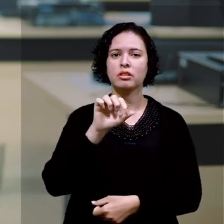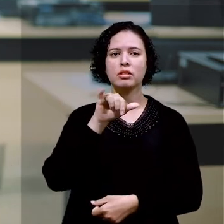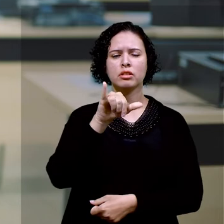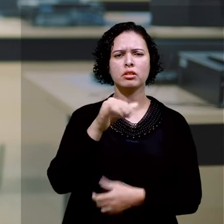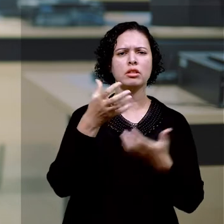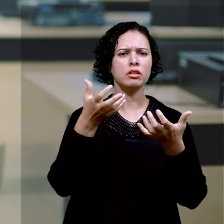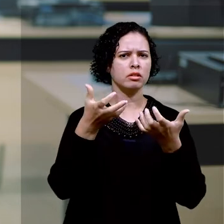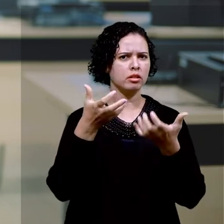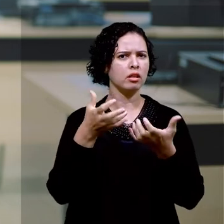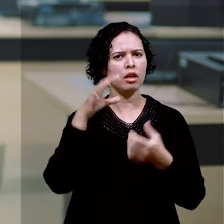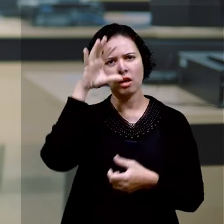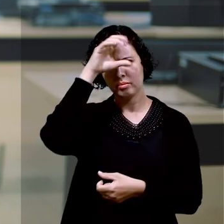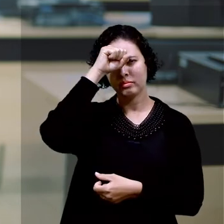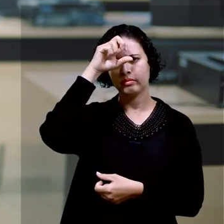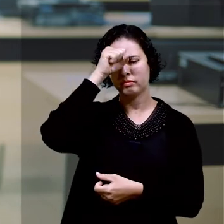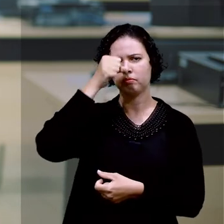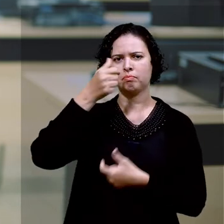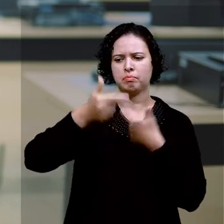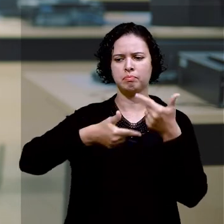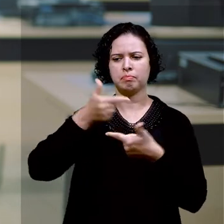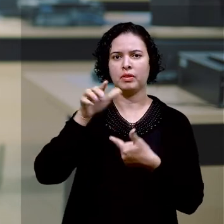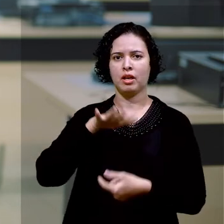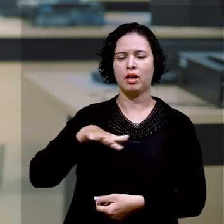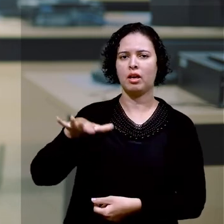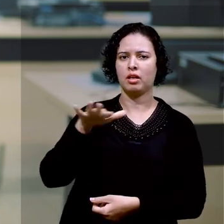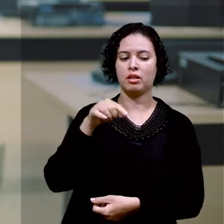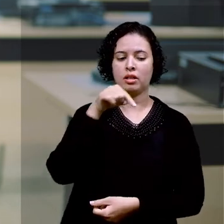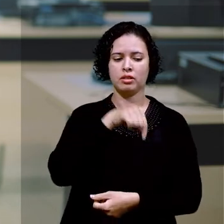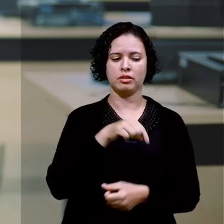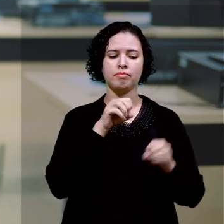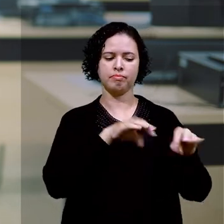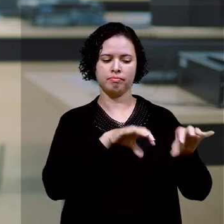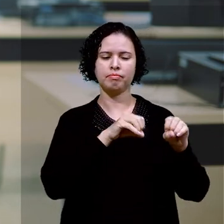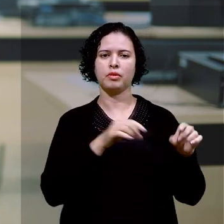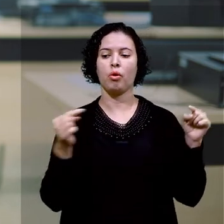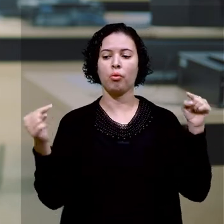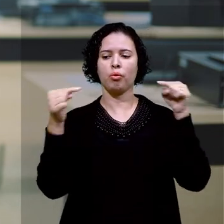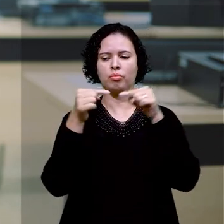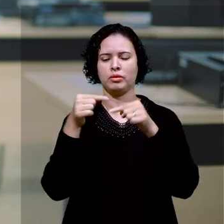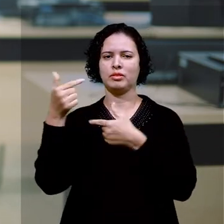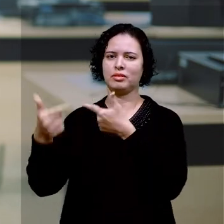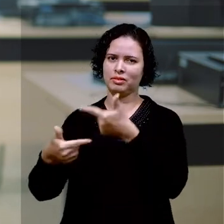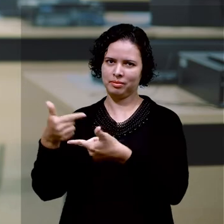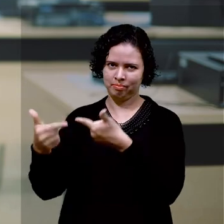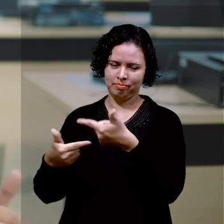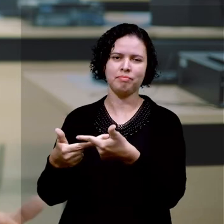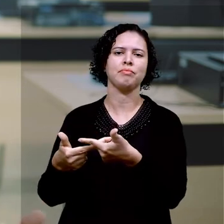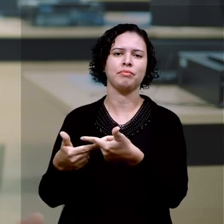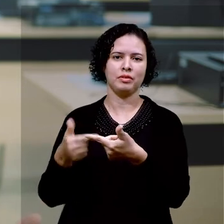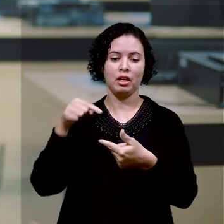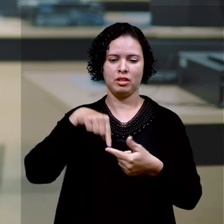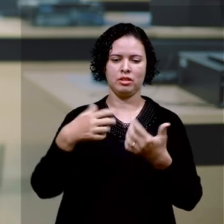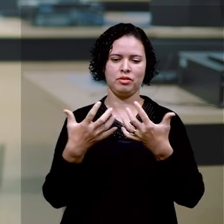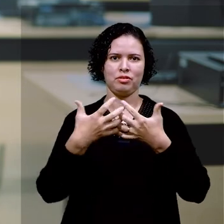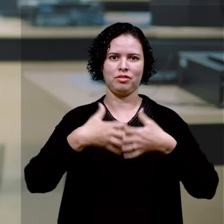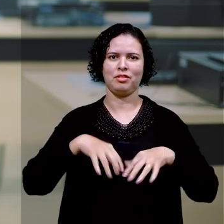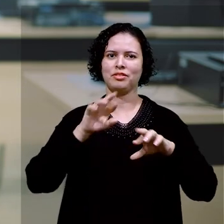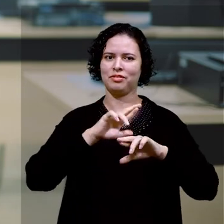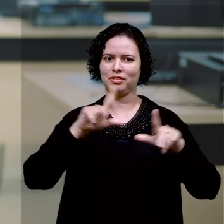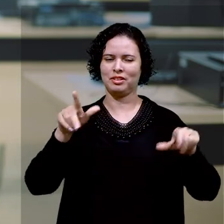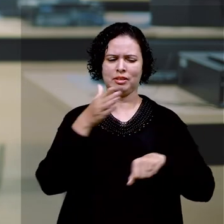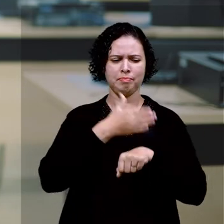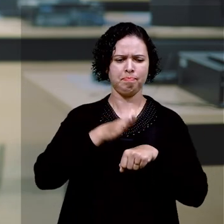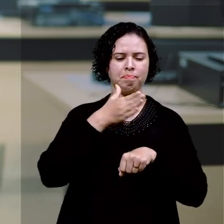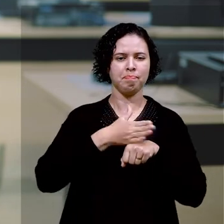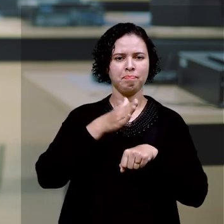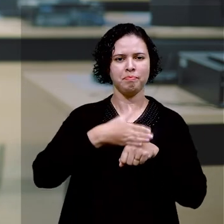tem desejo de realmente atuar na área, aquilo que é ensinado é o que acontece no dia a dia. Então, assim, isso é o diferencial do IFLO. É muita